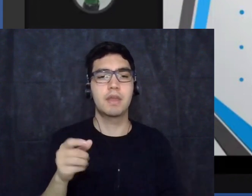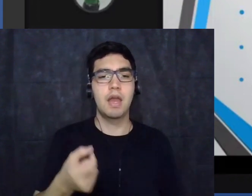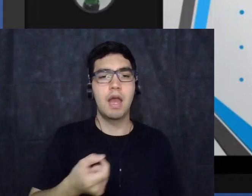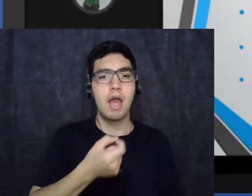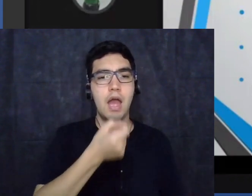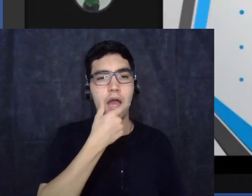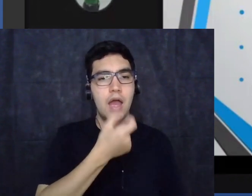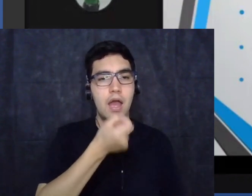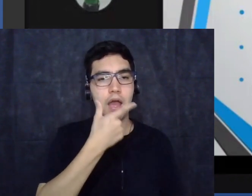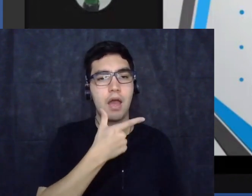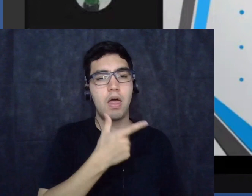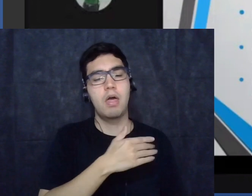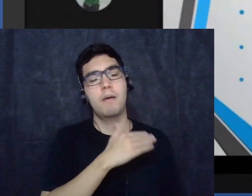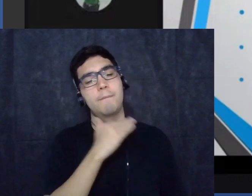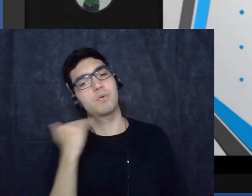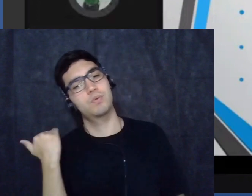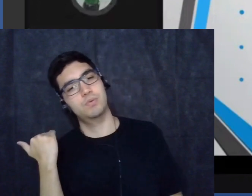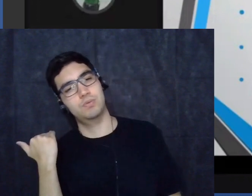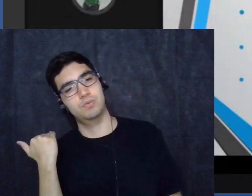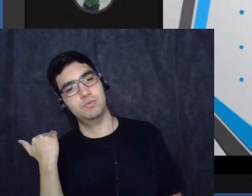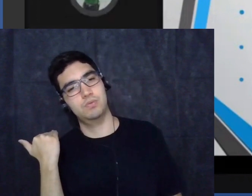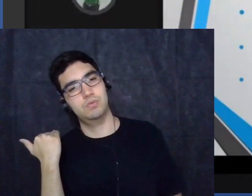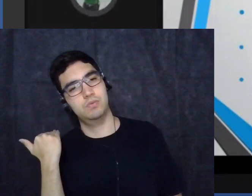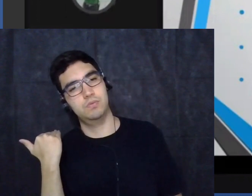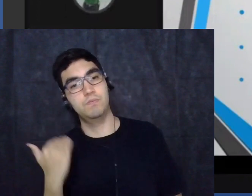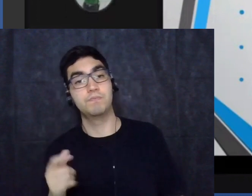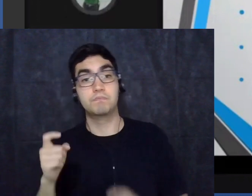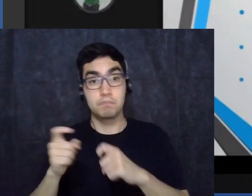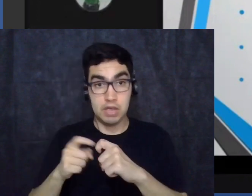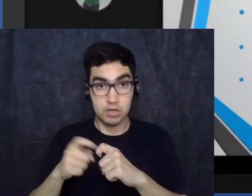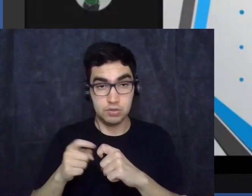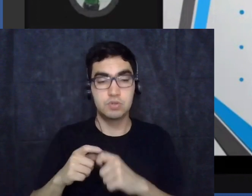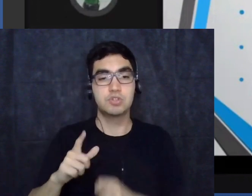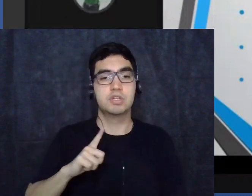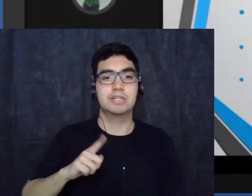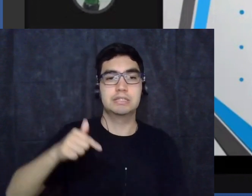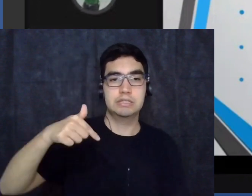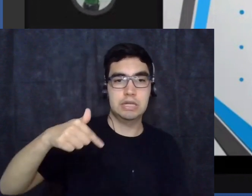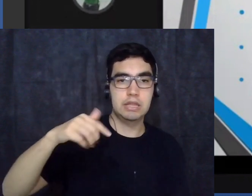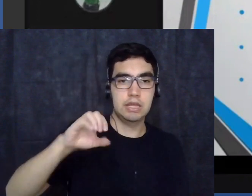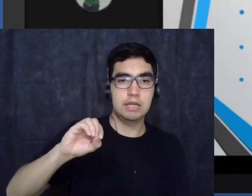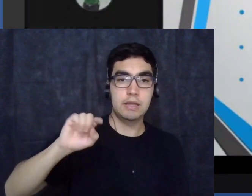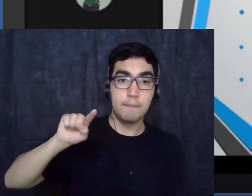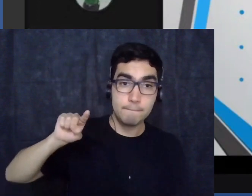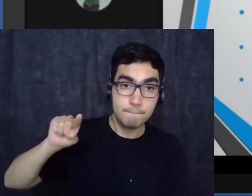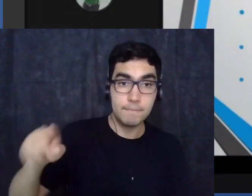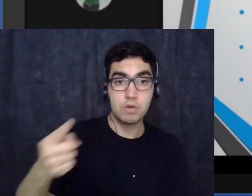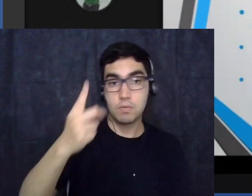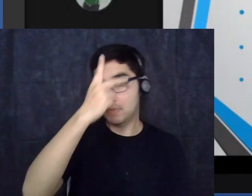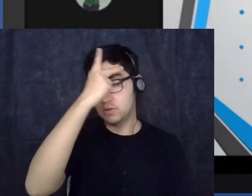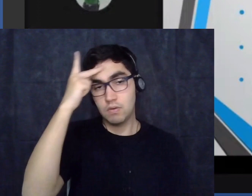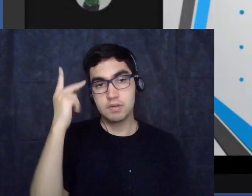participação de médicos cerca de 70 mil pessoas foram eliminadas